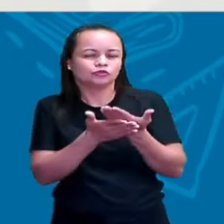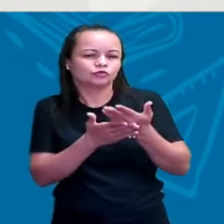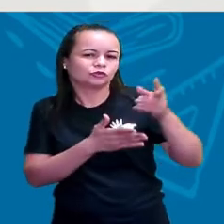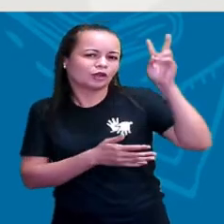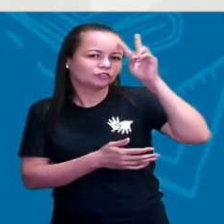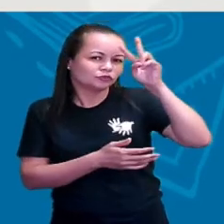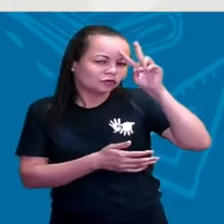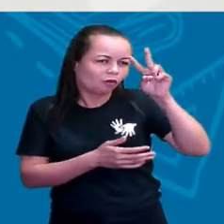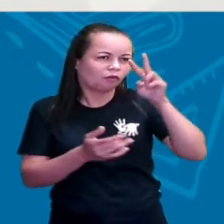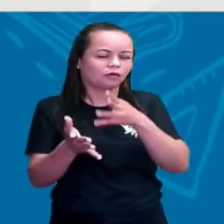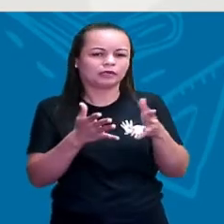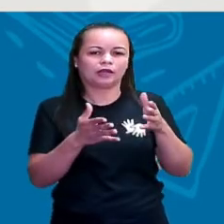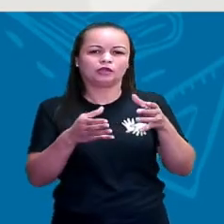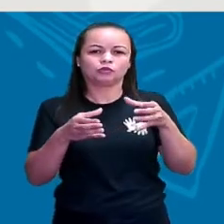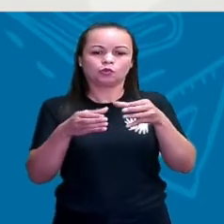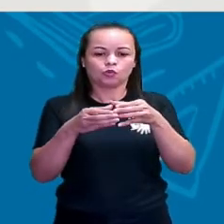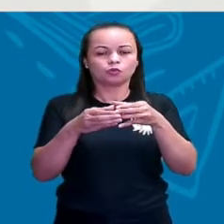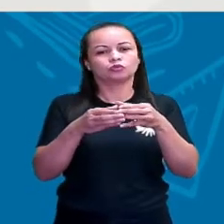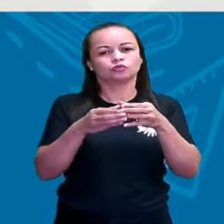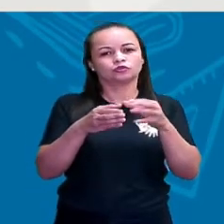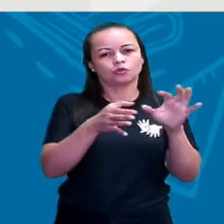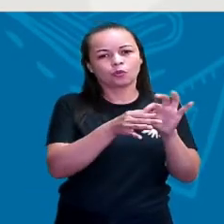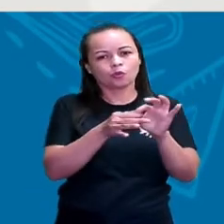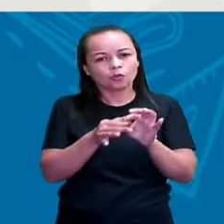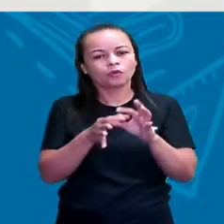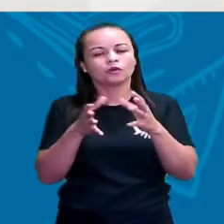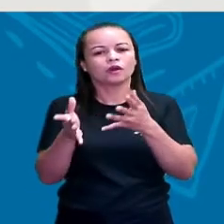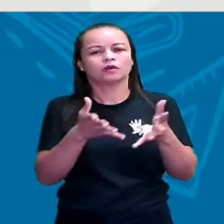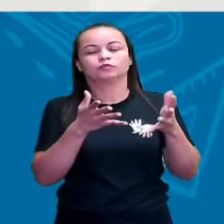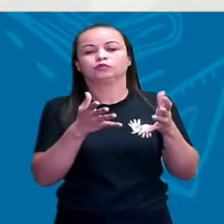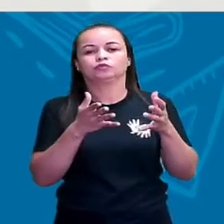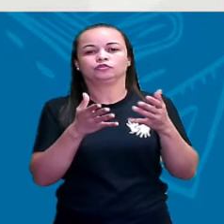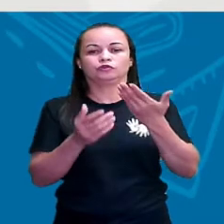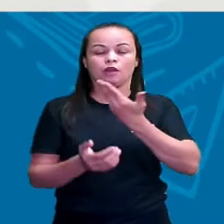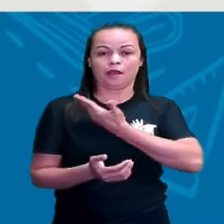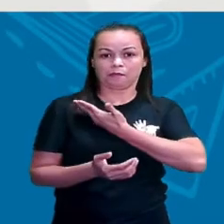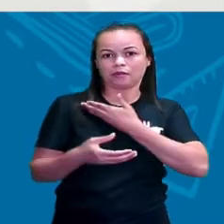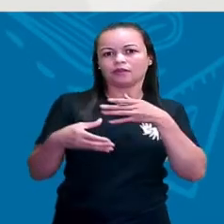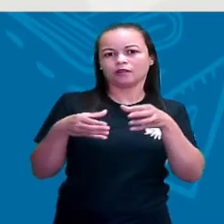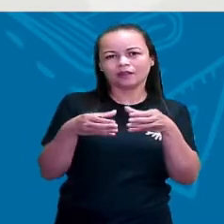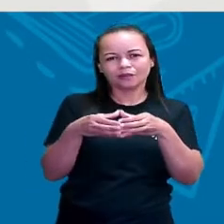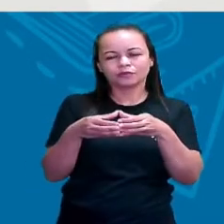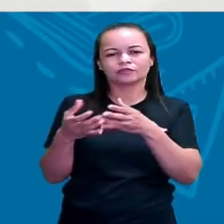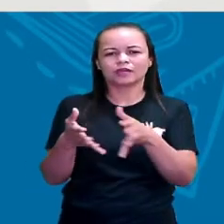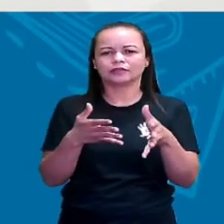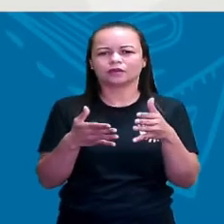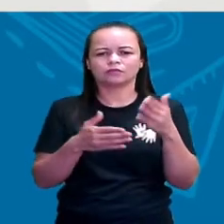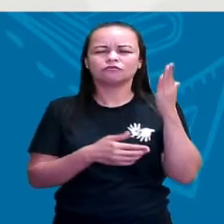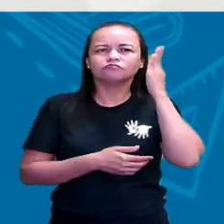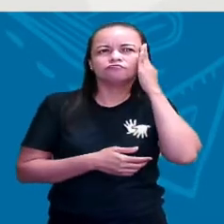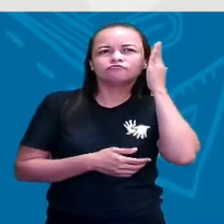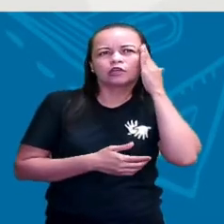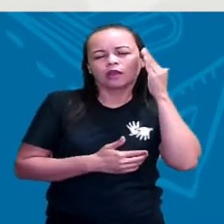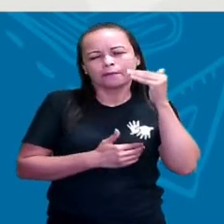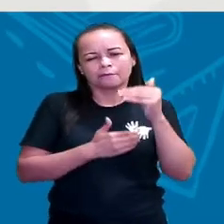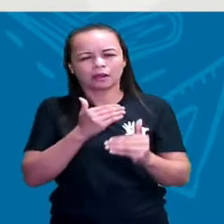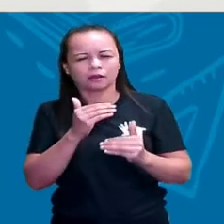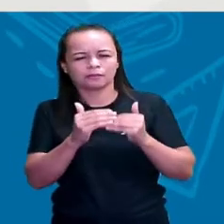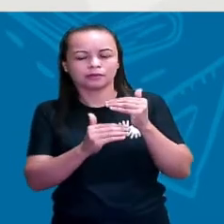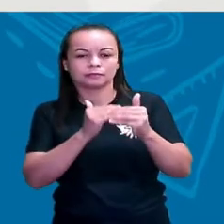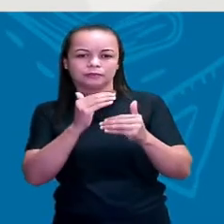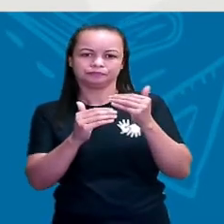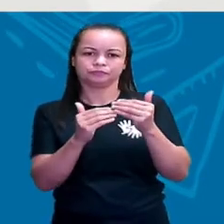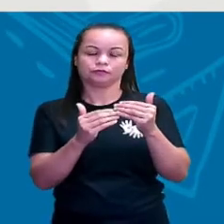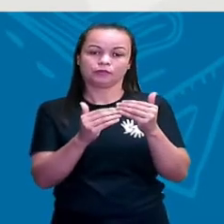ali dos meus amigos, dos grupos sociais dos meus amigos. Então, eu vou compreendendo como é que eu ganhei